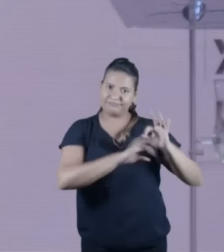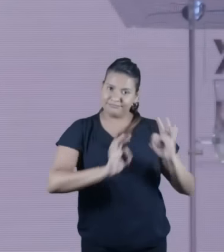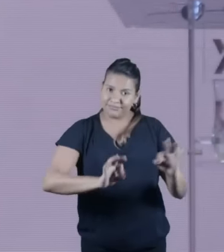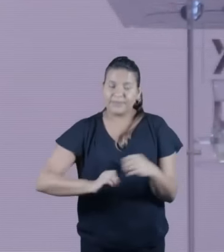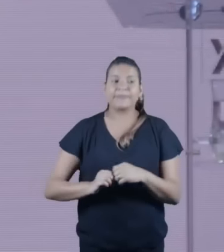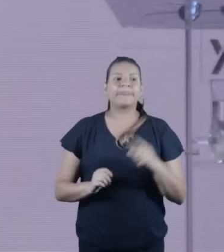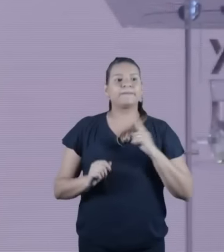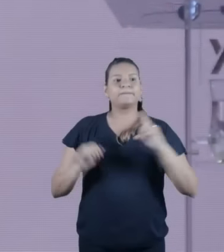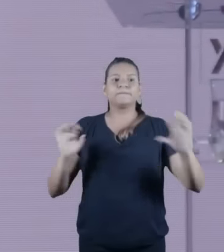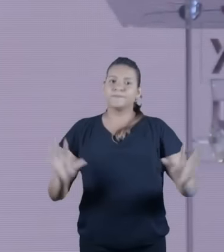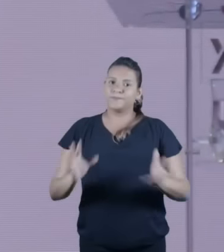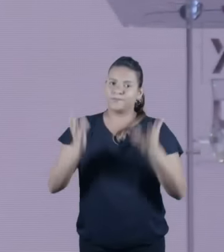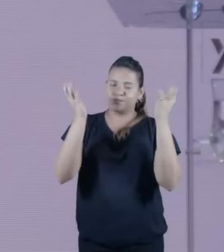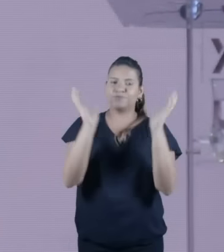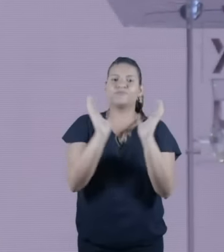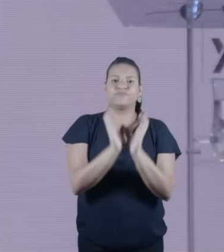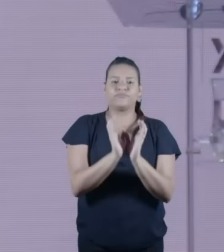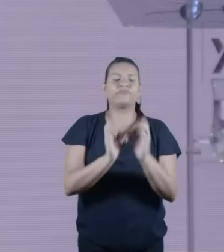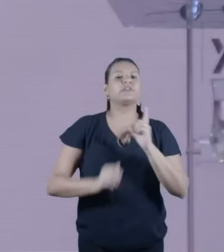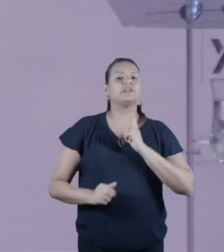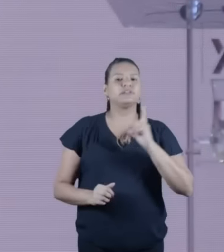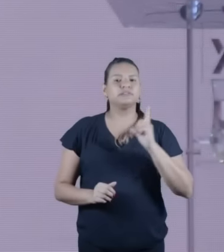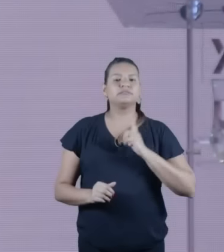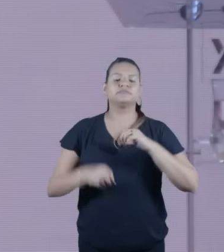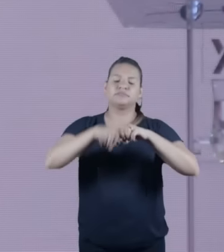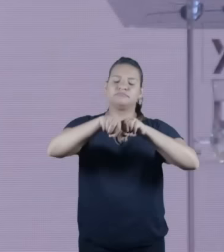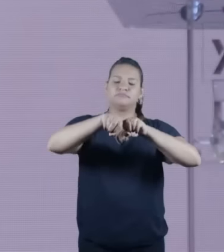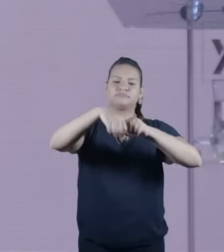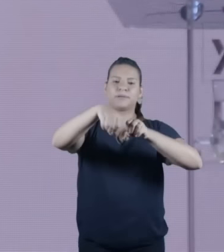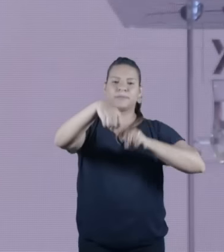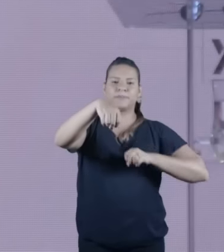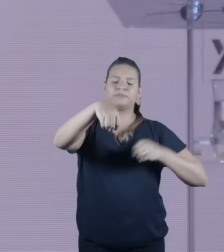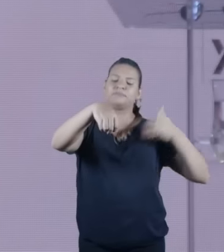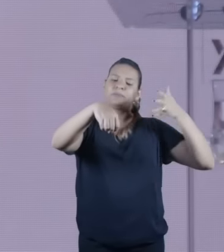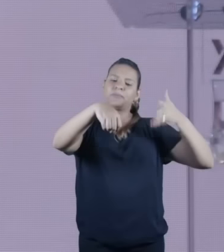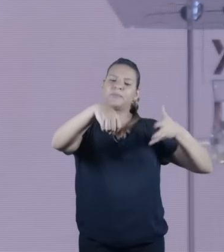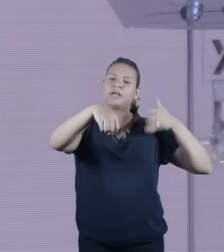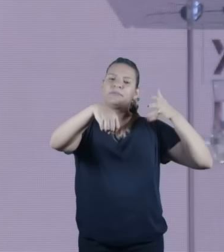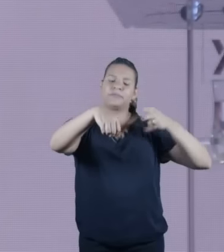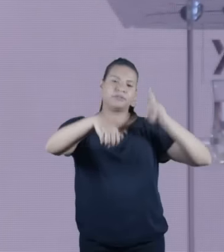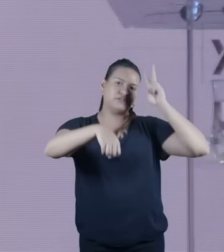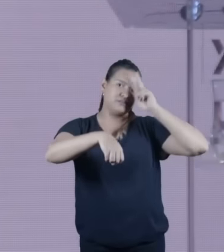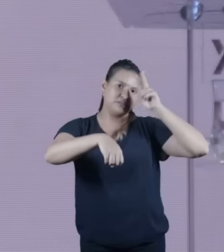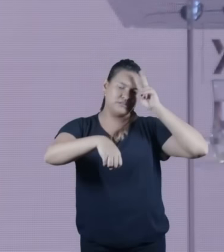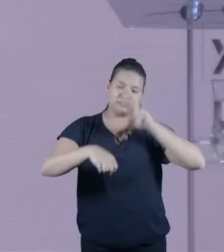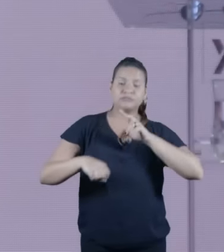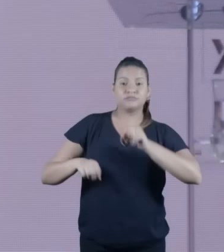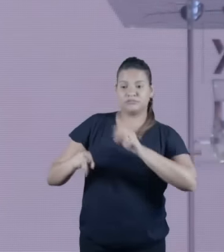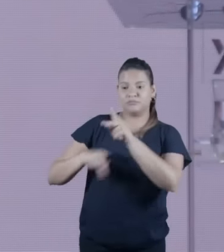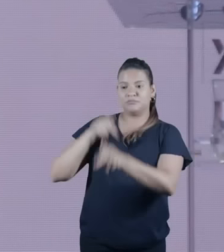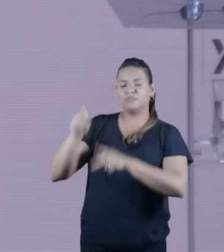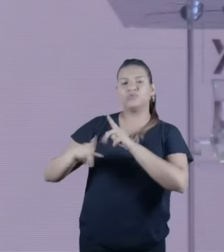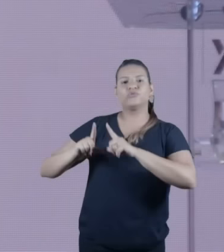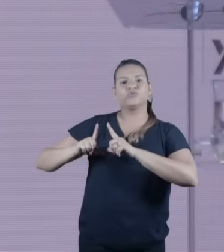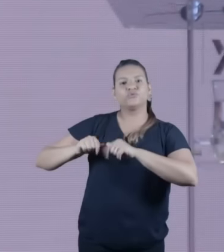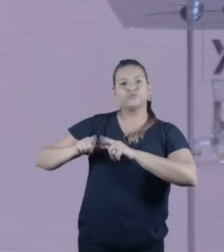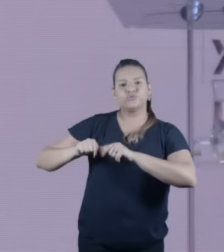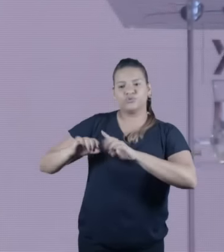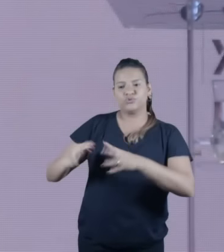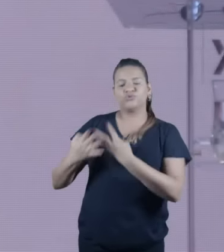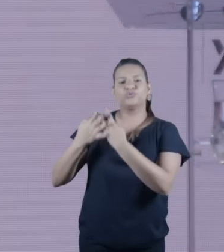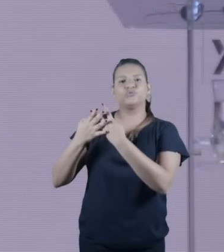pegava as escrituras e se liam as escrituras que lembravam a saída dos judeus do Egito avadi maino